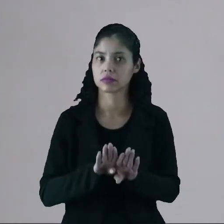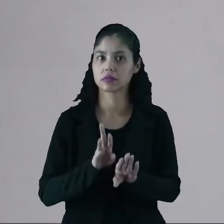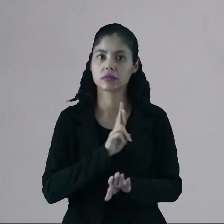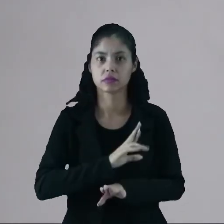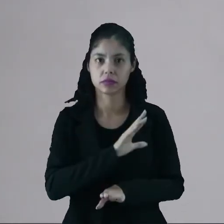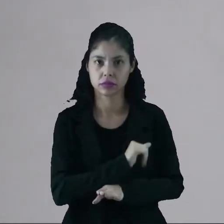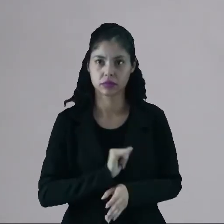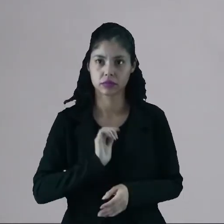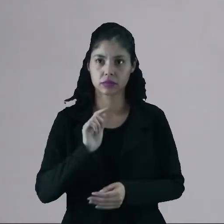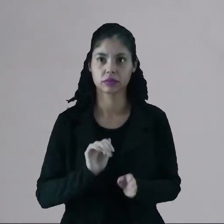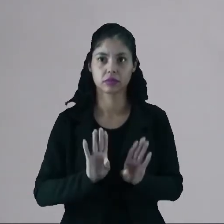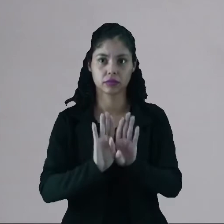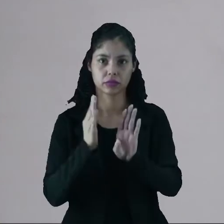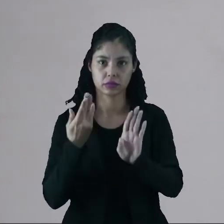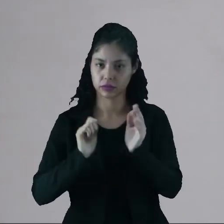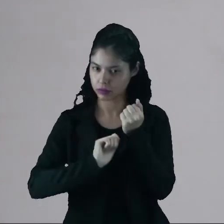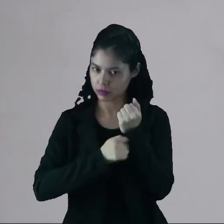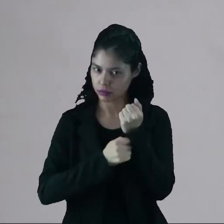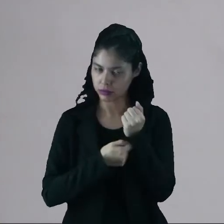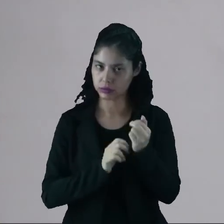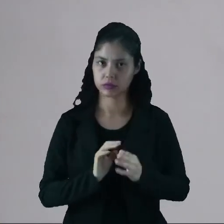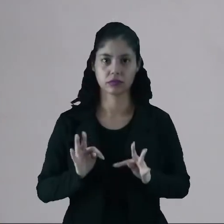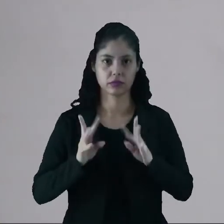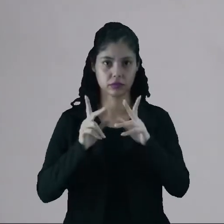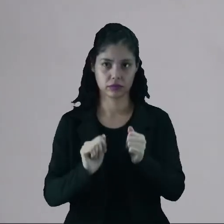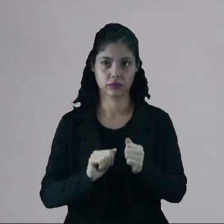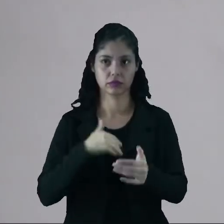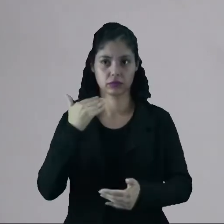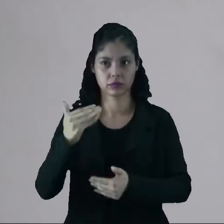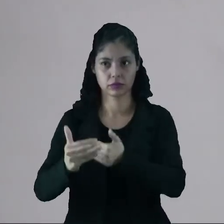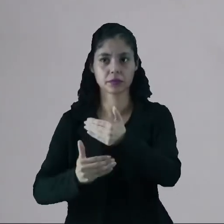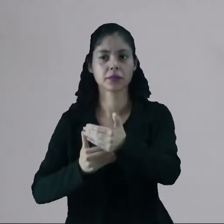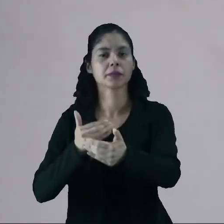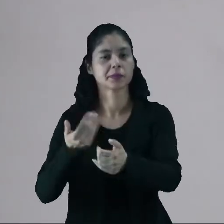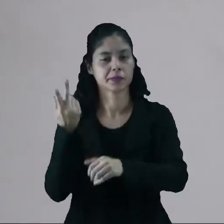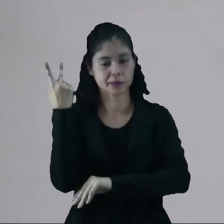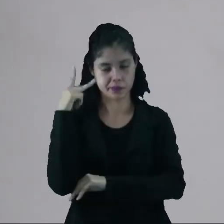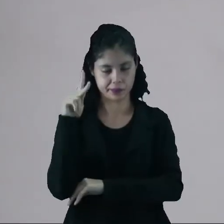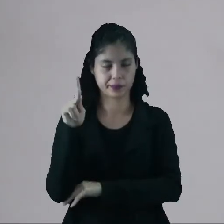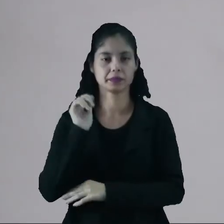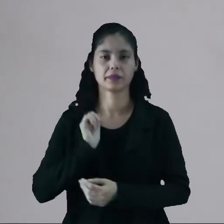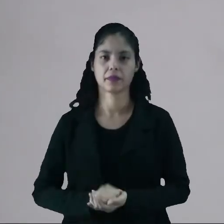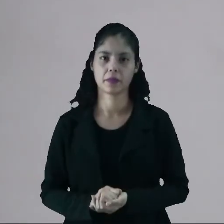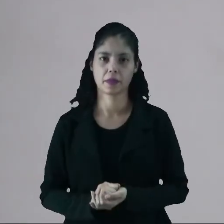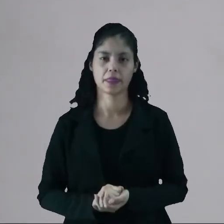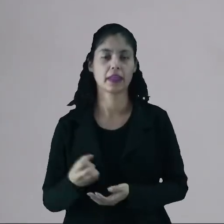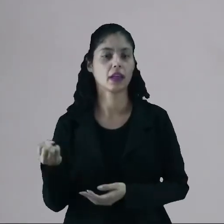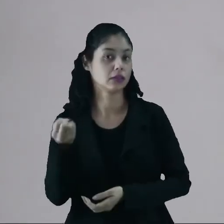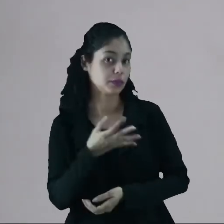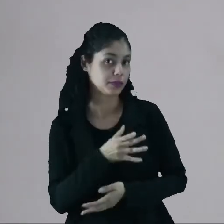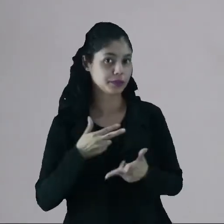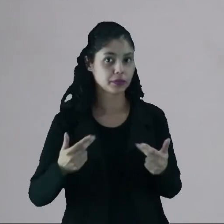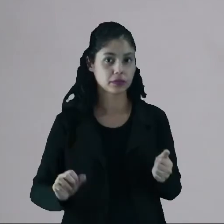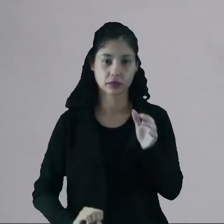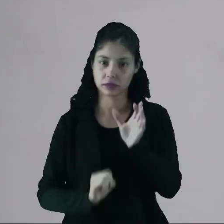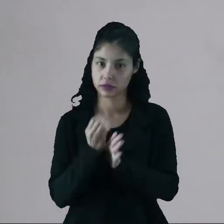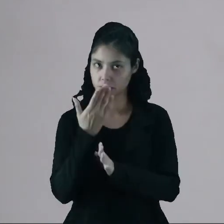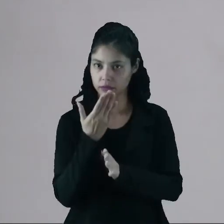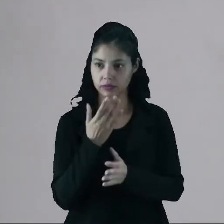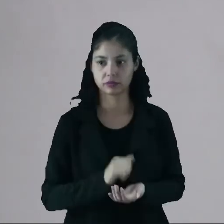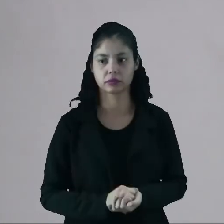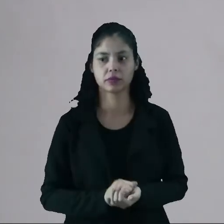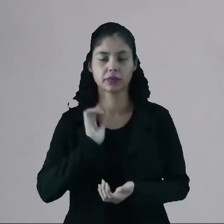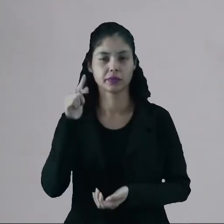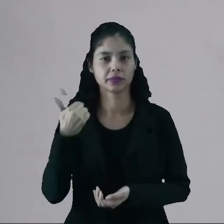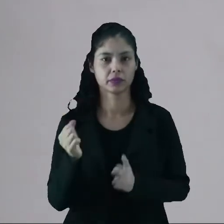vai ser a porta, a chave para todo o restante desse período e as inovações que vão estar por